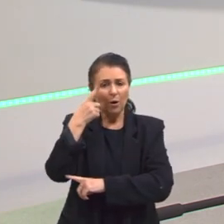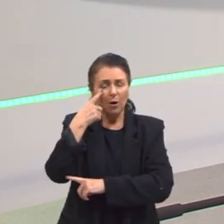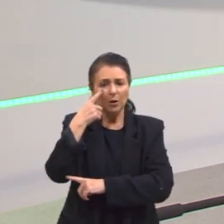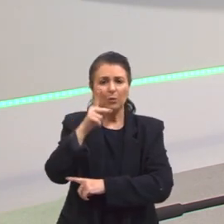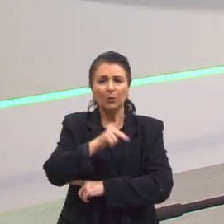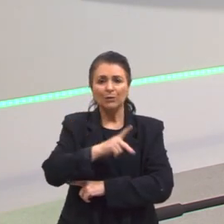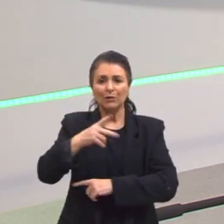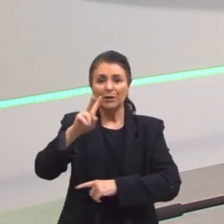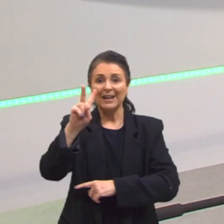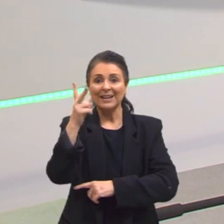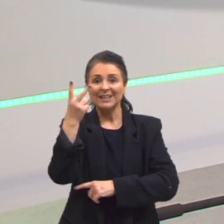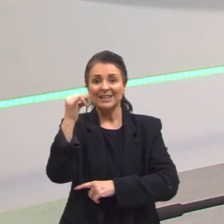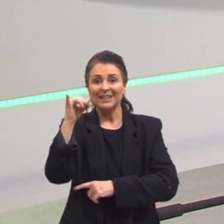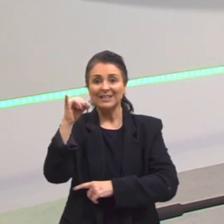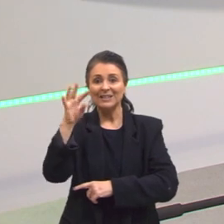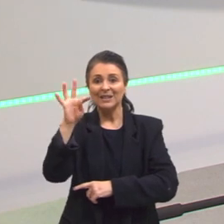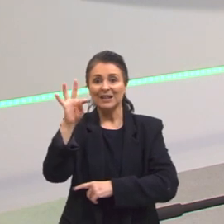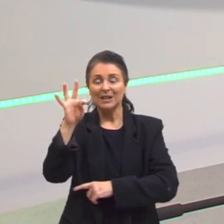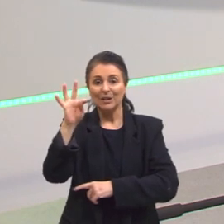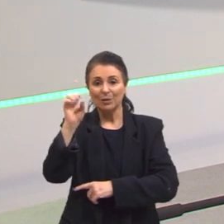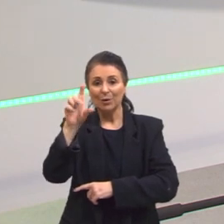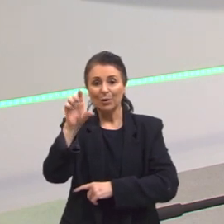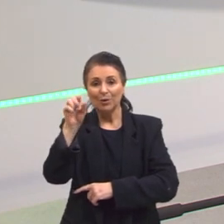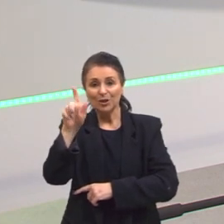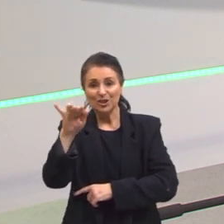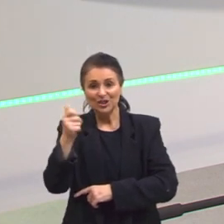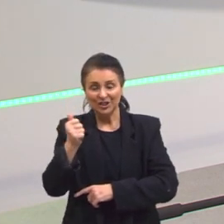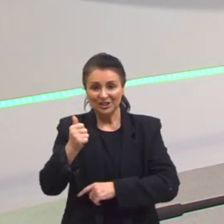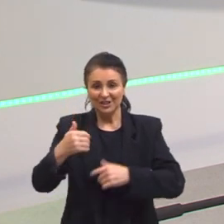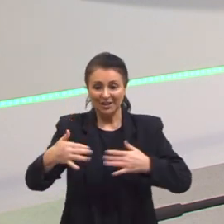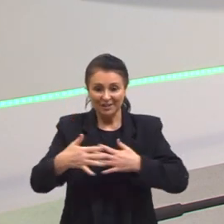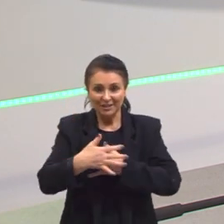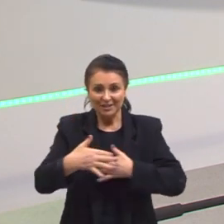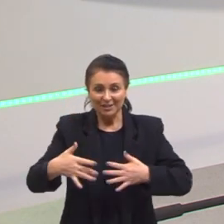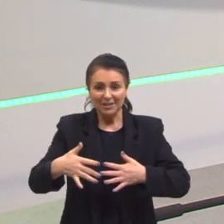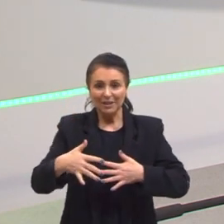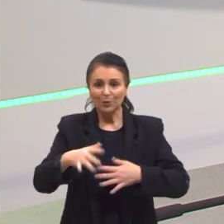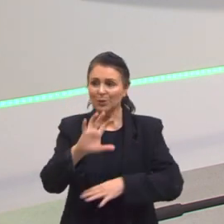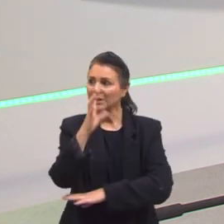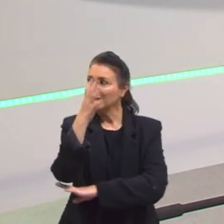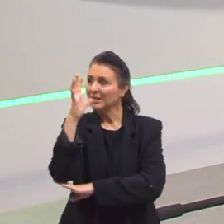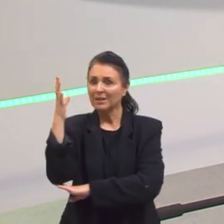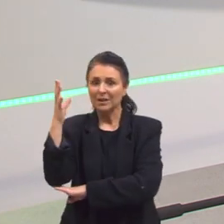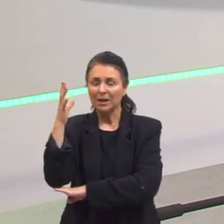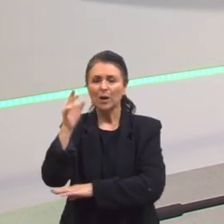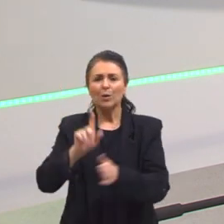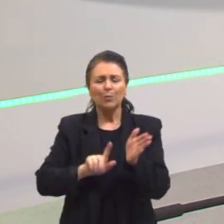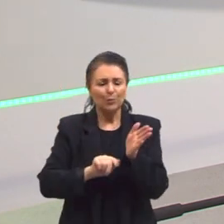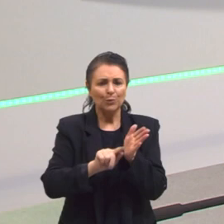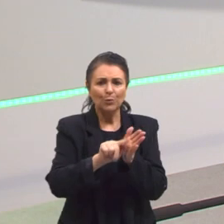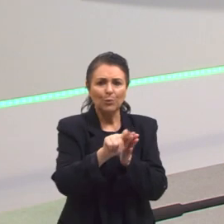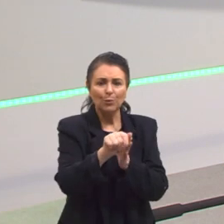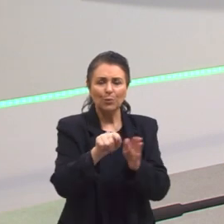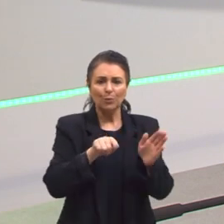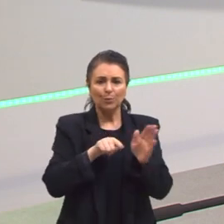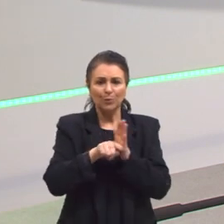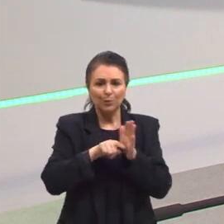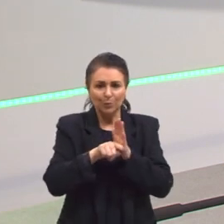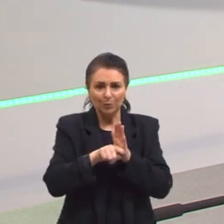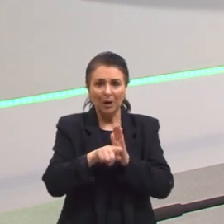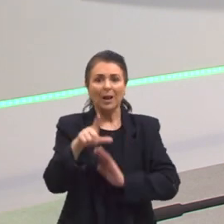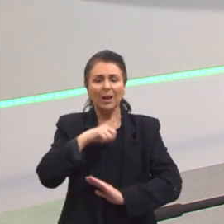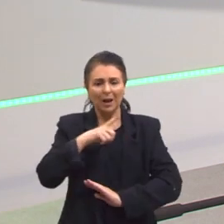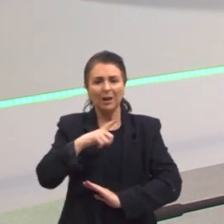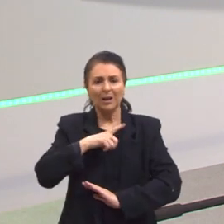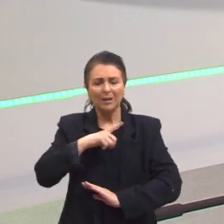histologia vegetal, se você quiser, é bem legal, coloca lá no Google imagens, histologia vegetal, que vocês vão ver